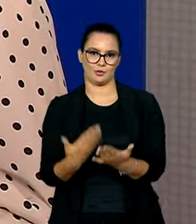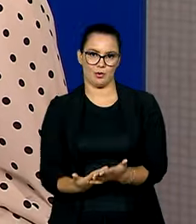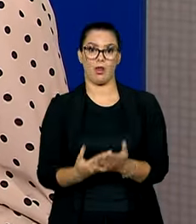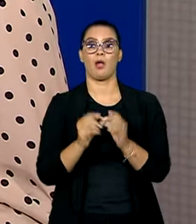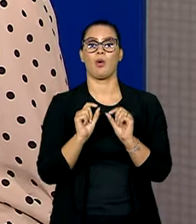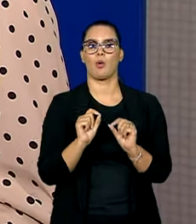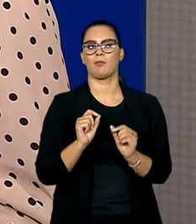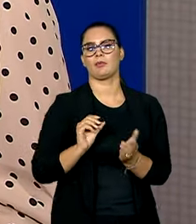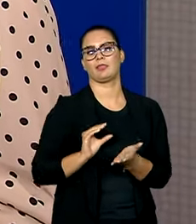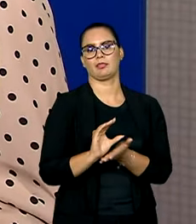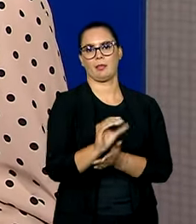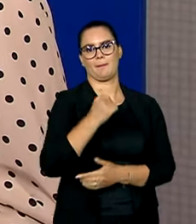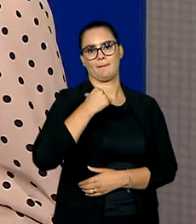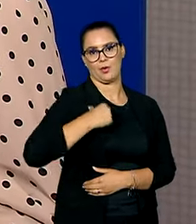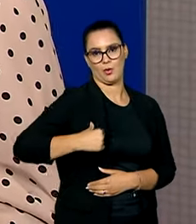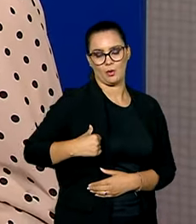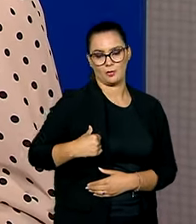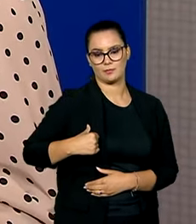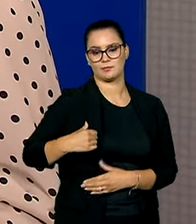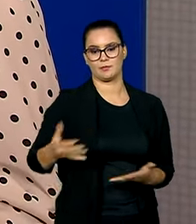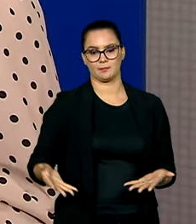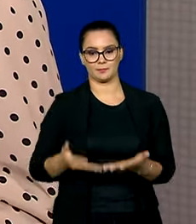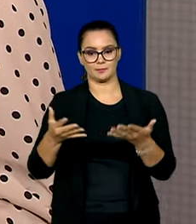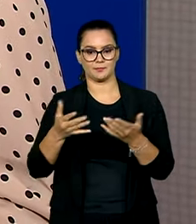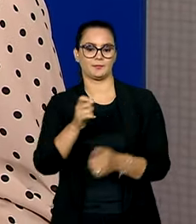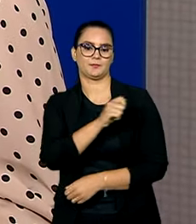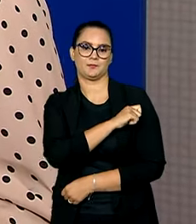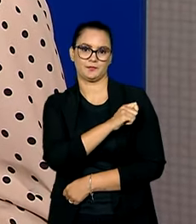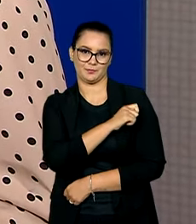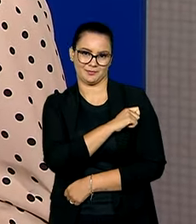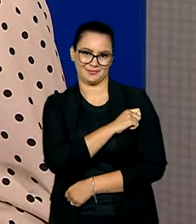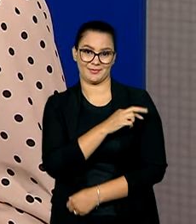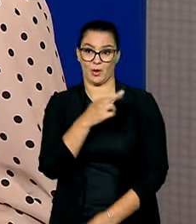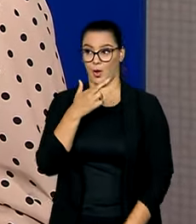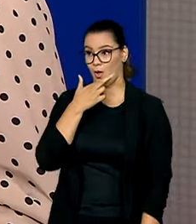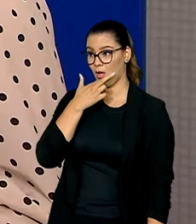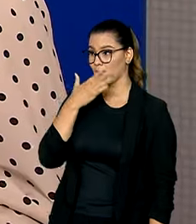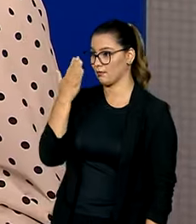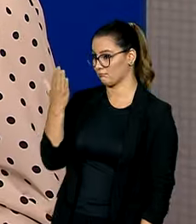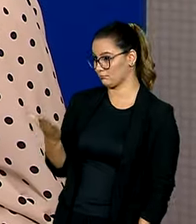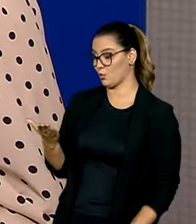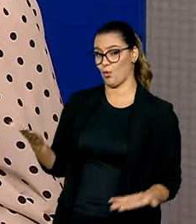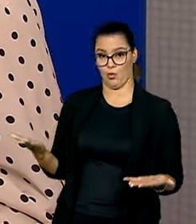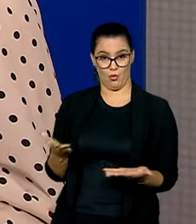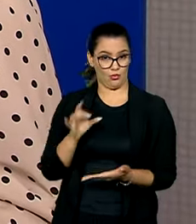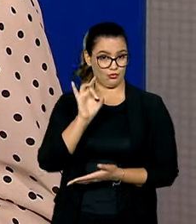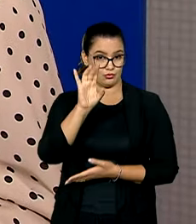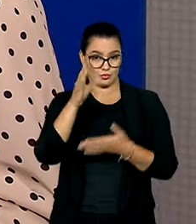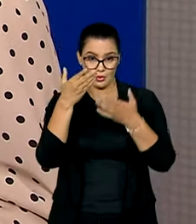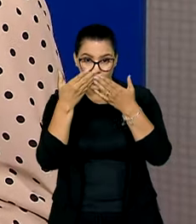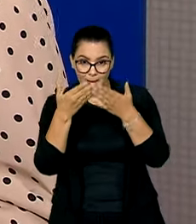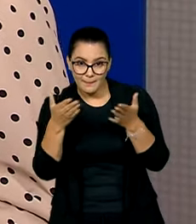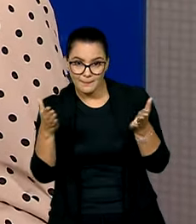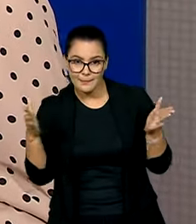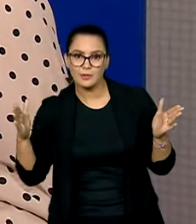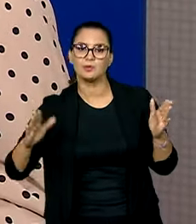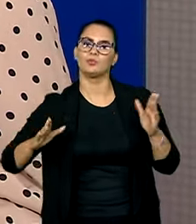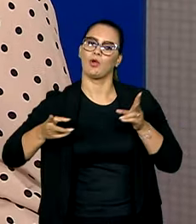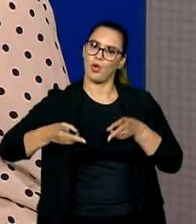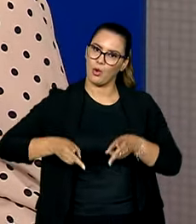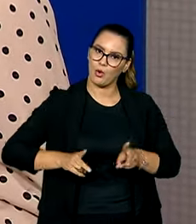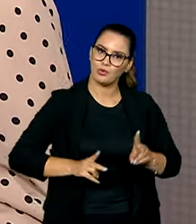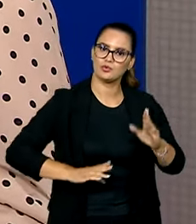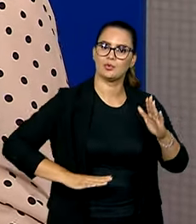bolsas e fomentas também para estudantes. Roberto, hoje foi só a abertura aqui da conferência que vai até